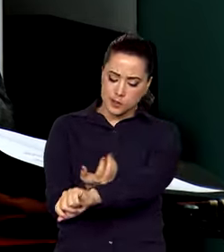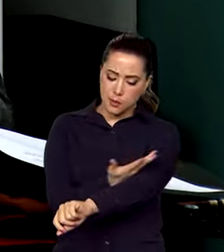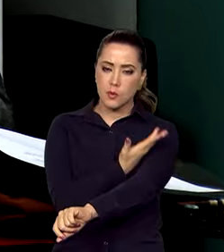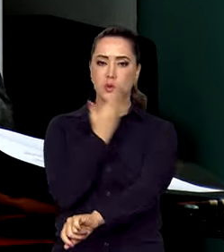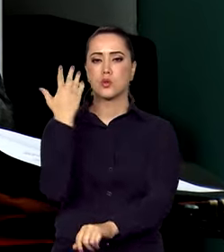autênticos.